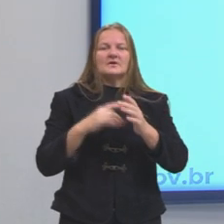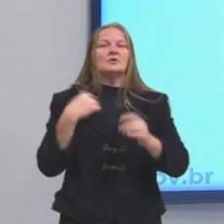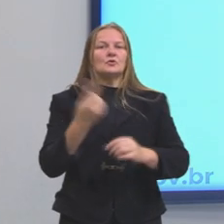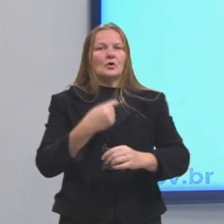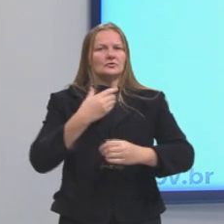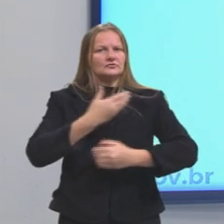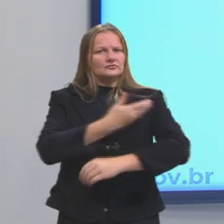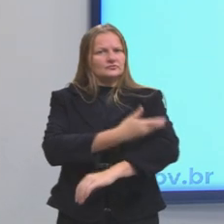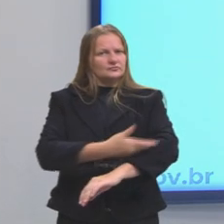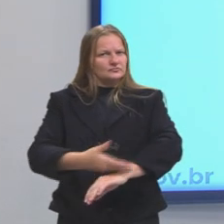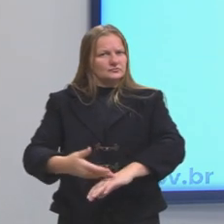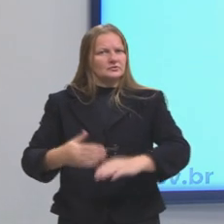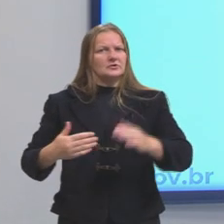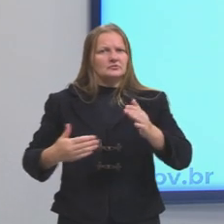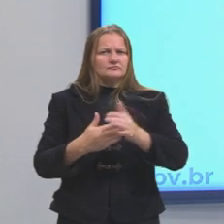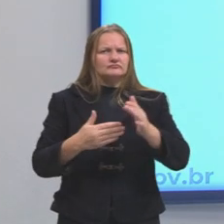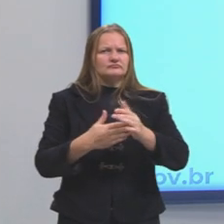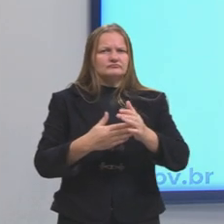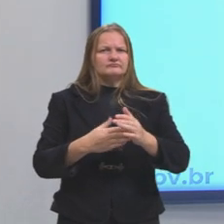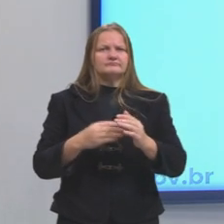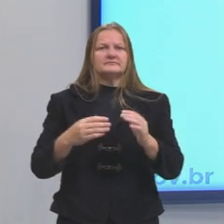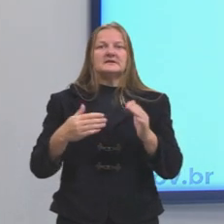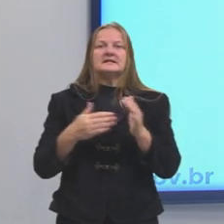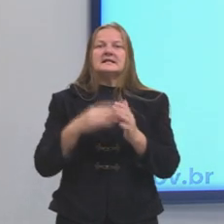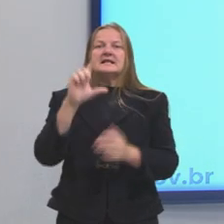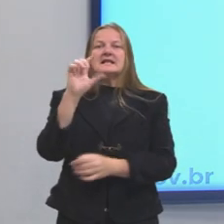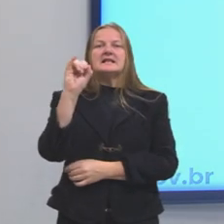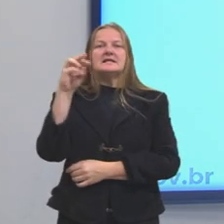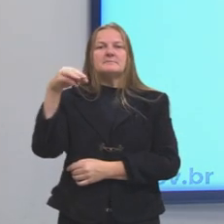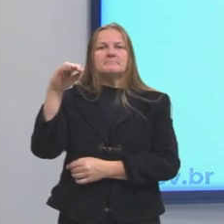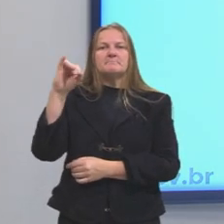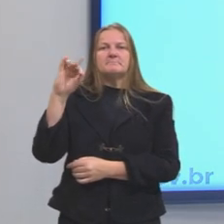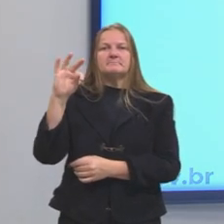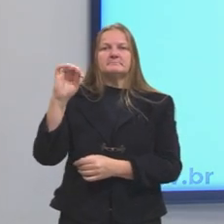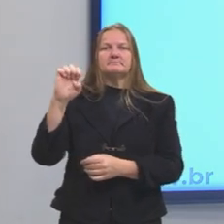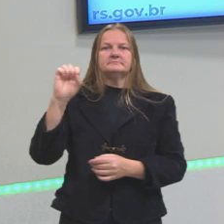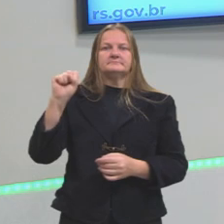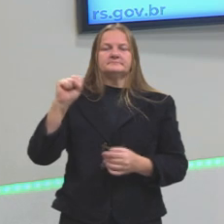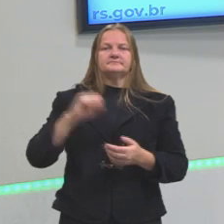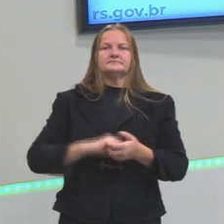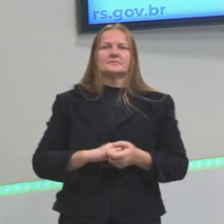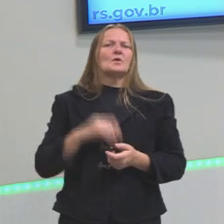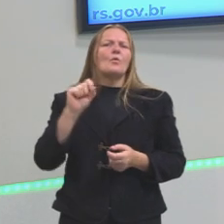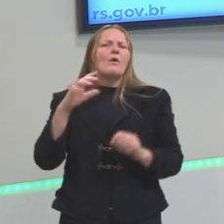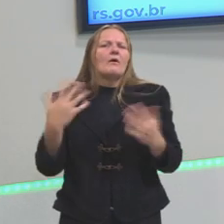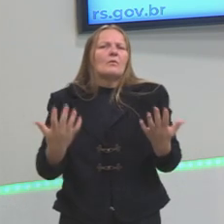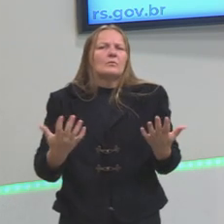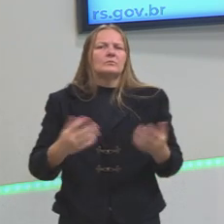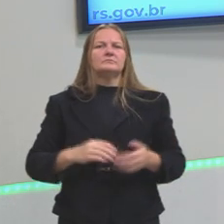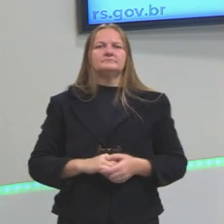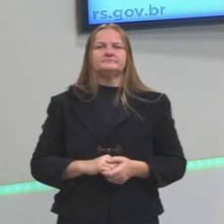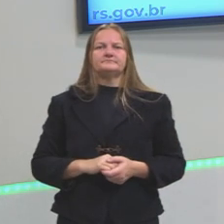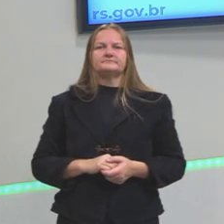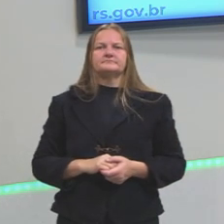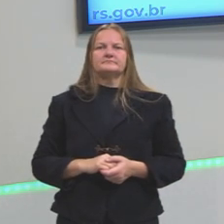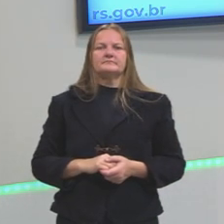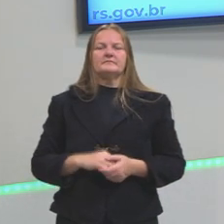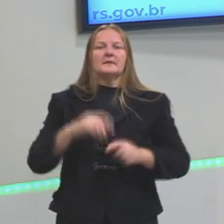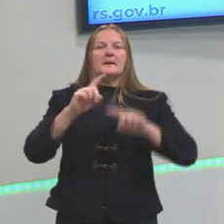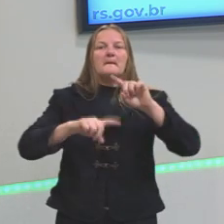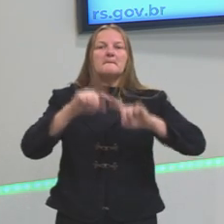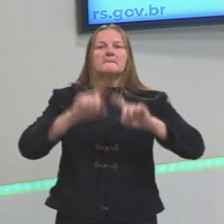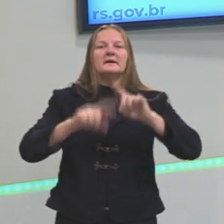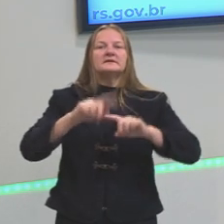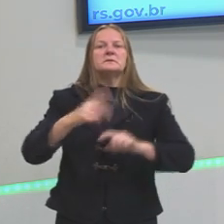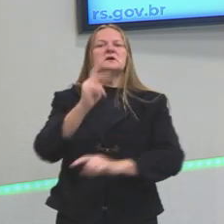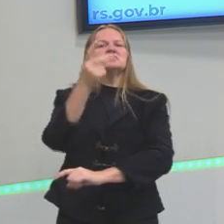dentro de alguns limites. Há limitações. Que limitações o Marx vai trazer? As limitações materiais e